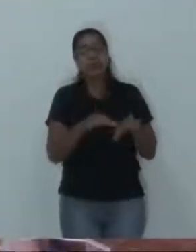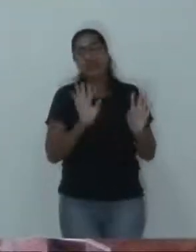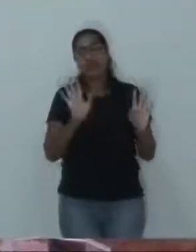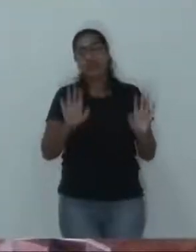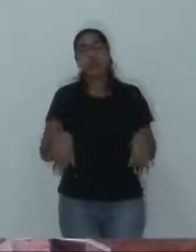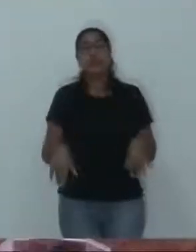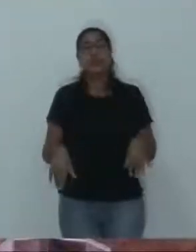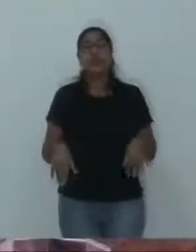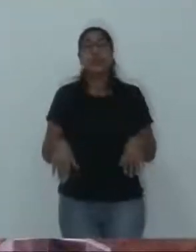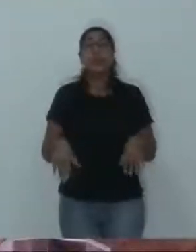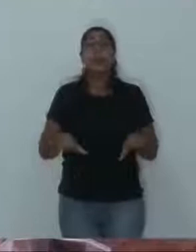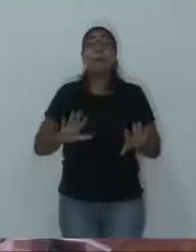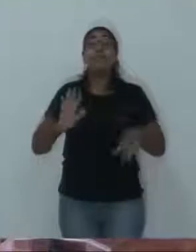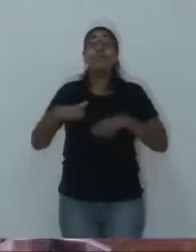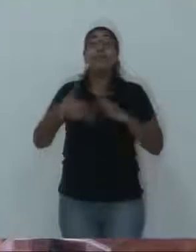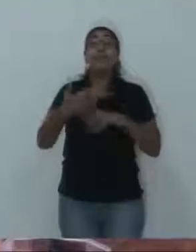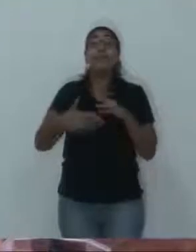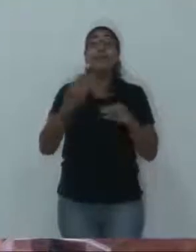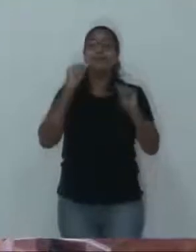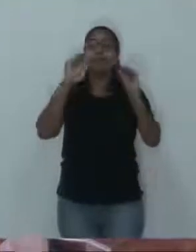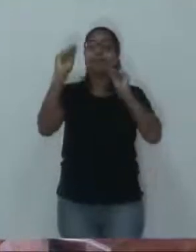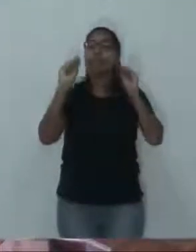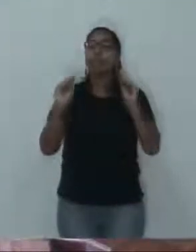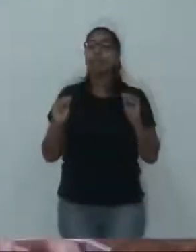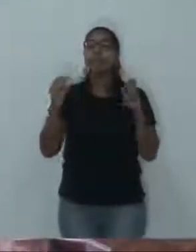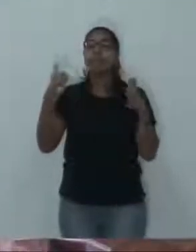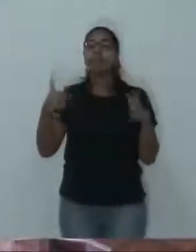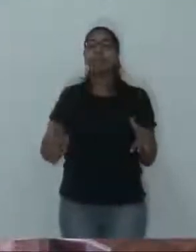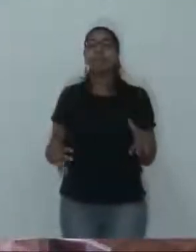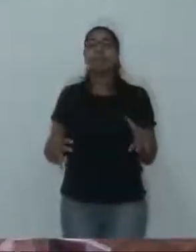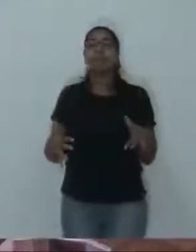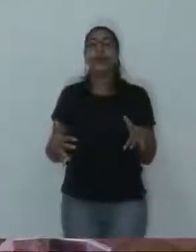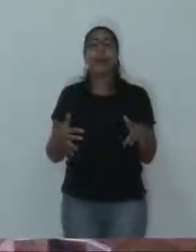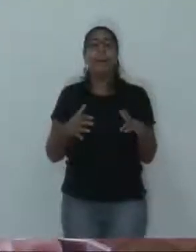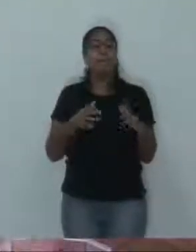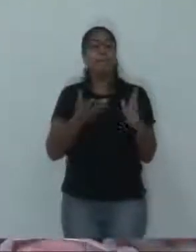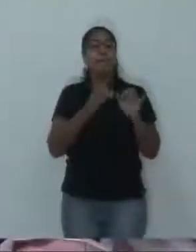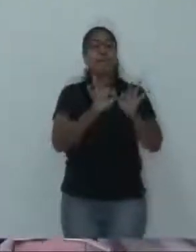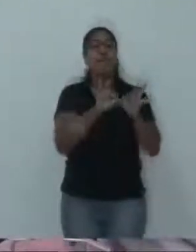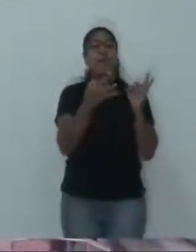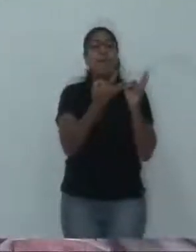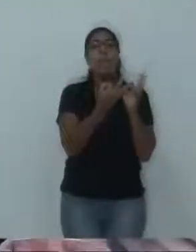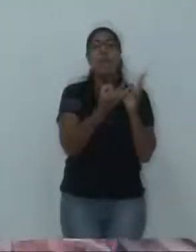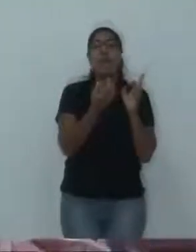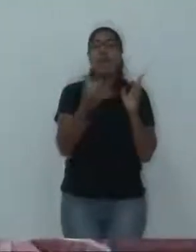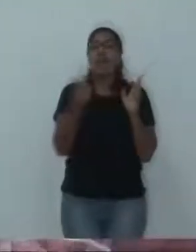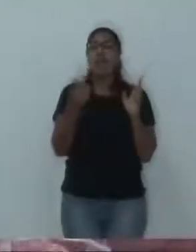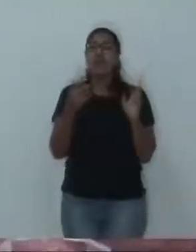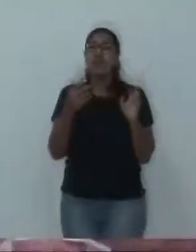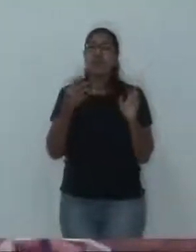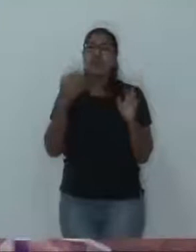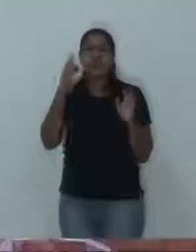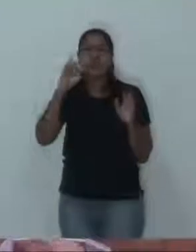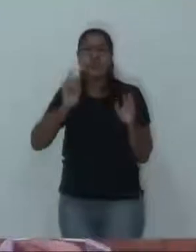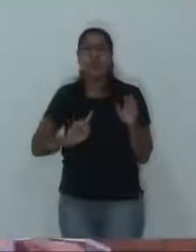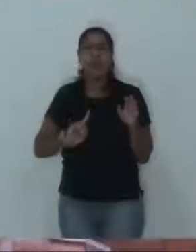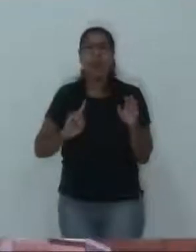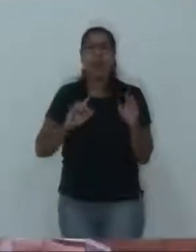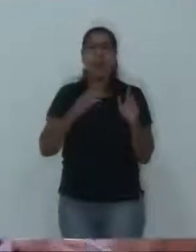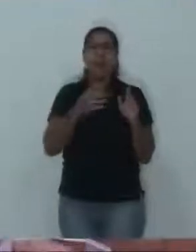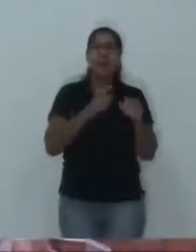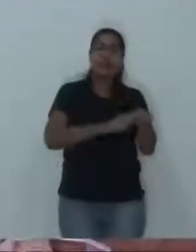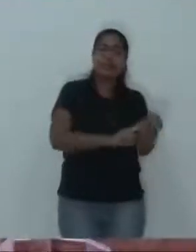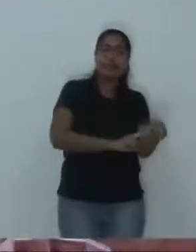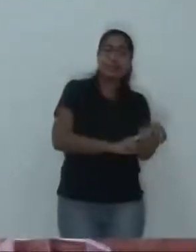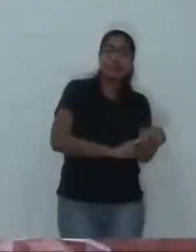aí ele fala depois de parentesco, com o grau de parentesco. Ele não sabe o que é grau de parentesco por afinidade, por consanguinidade.